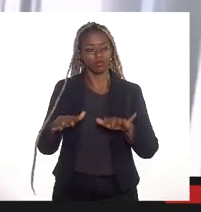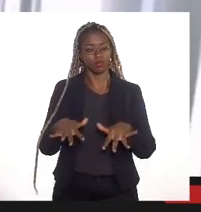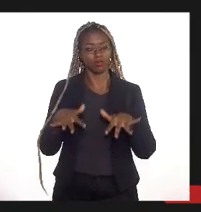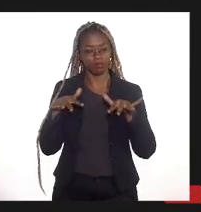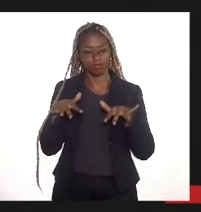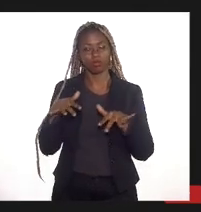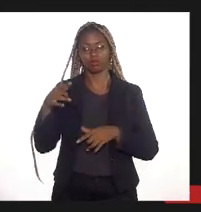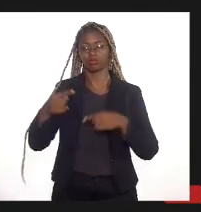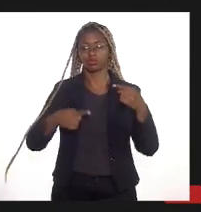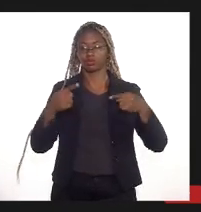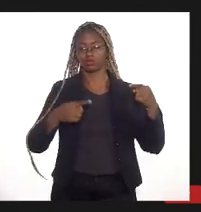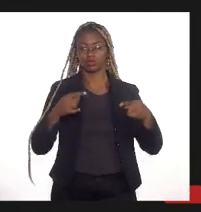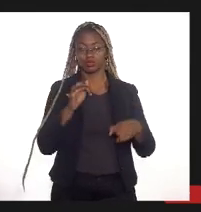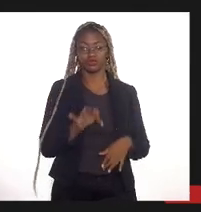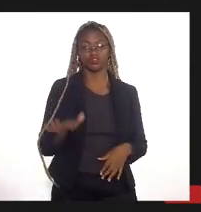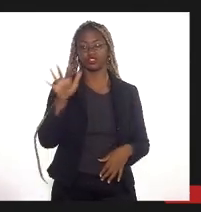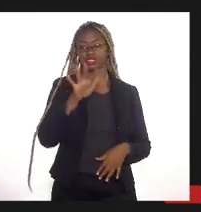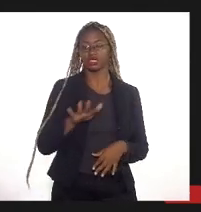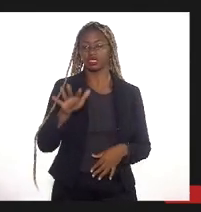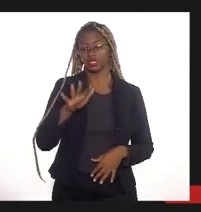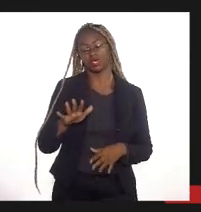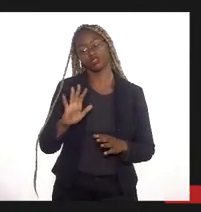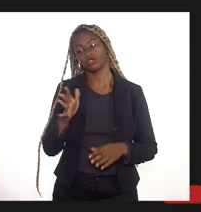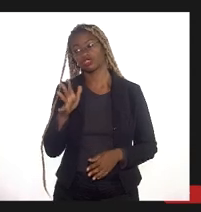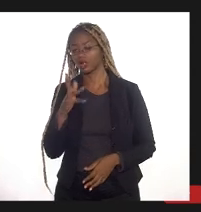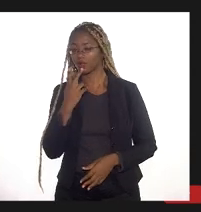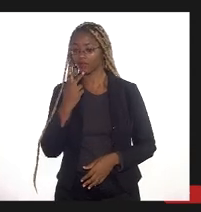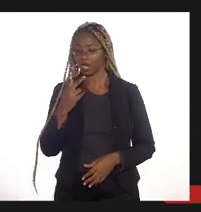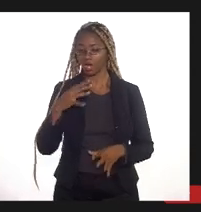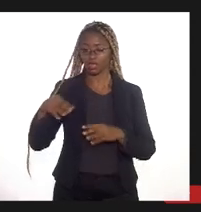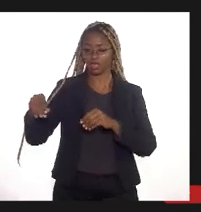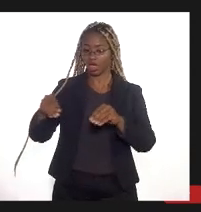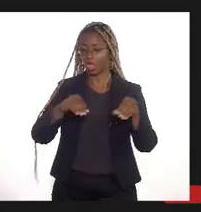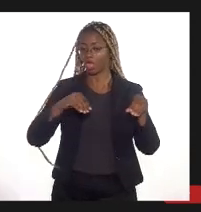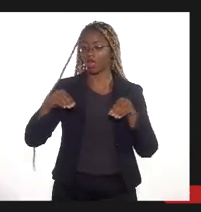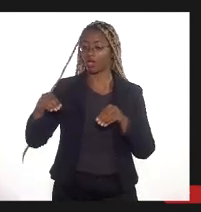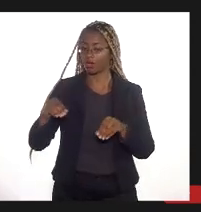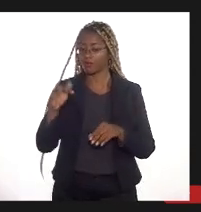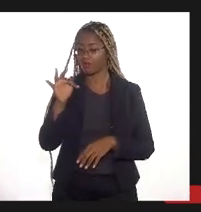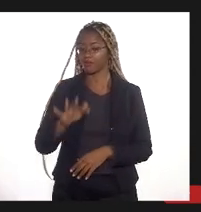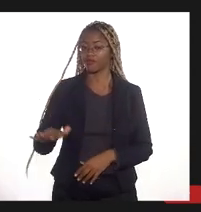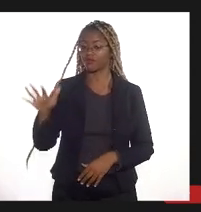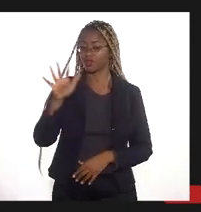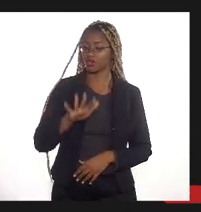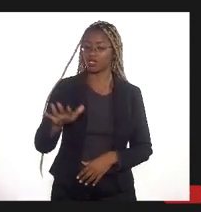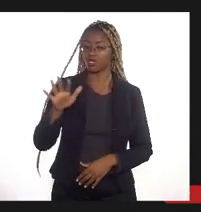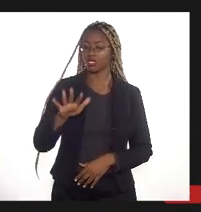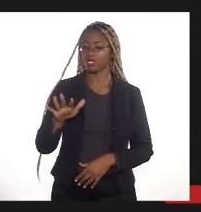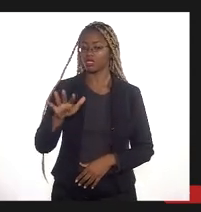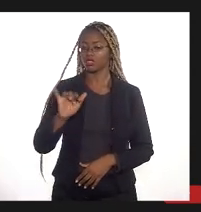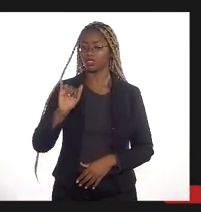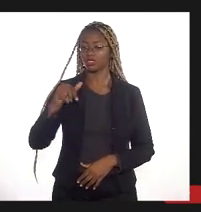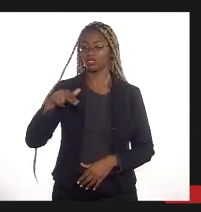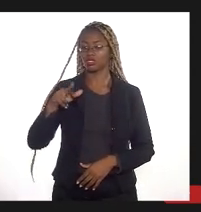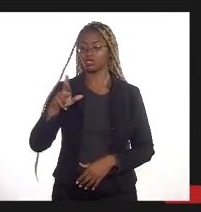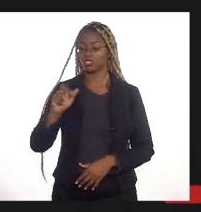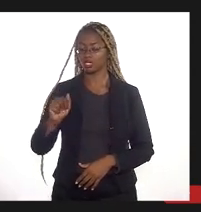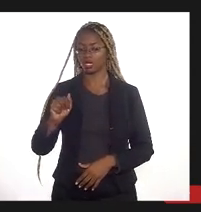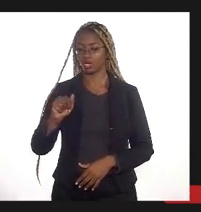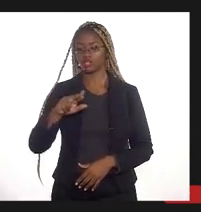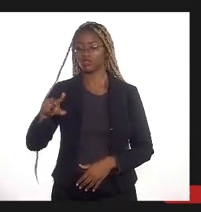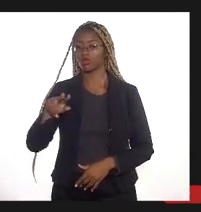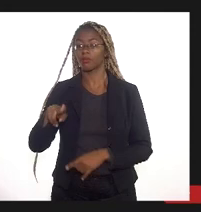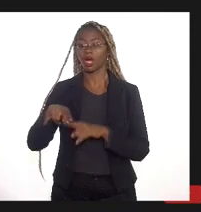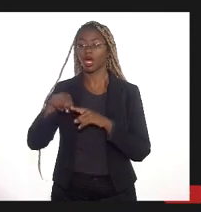pública a nível federal para levar já que esse terreno é um terreno federal um terreno do INCRA e não é porque o